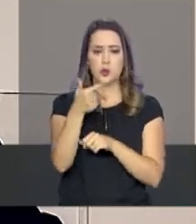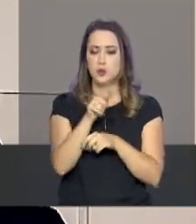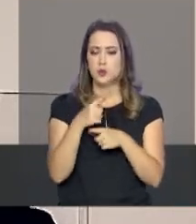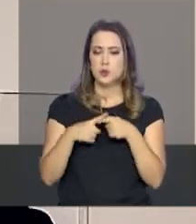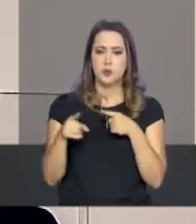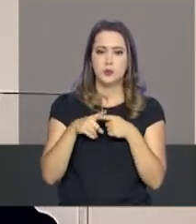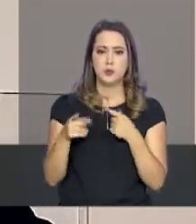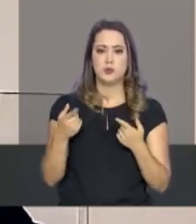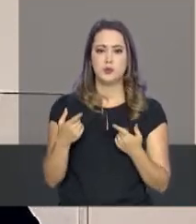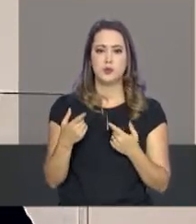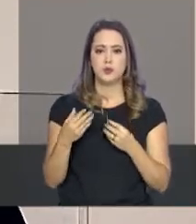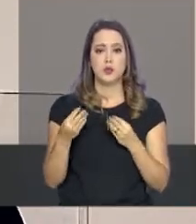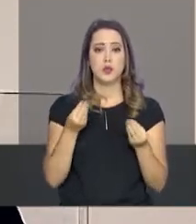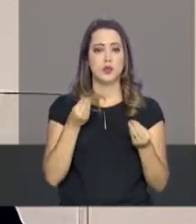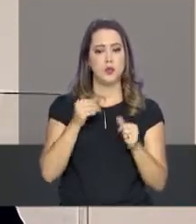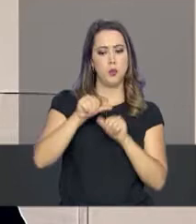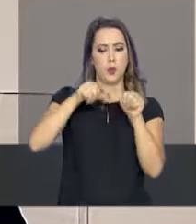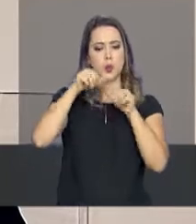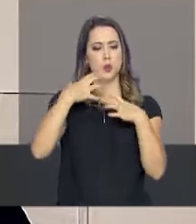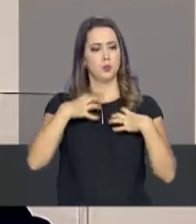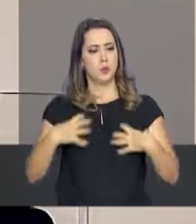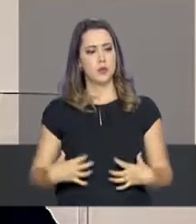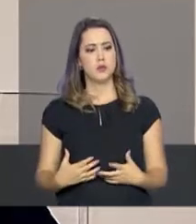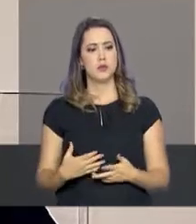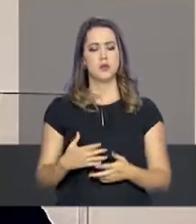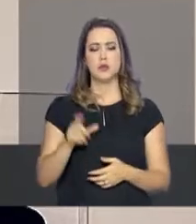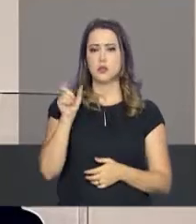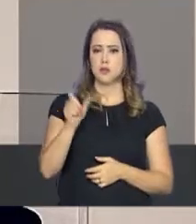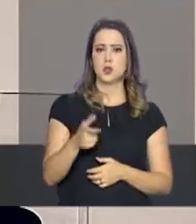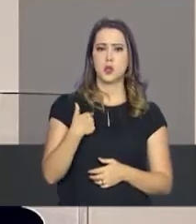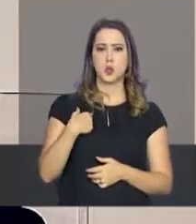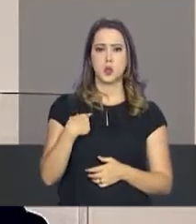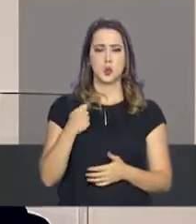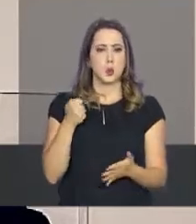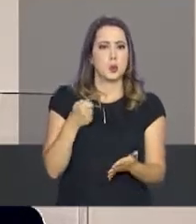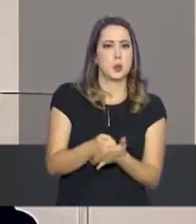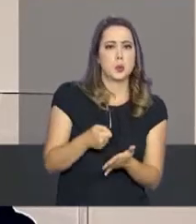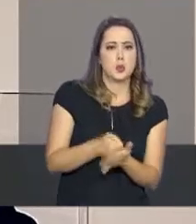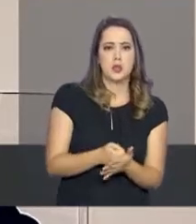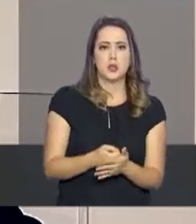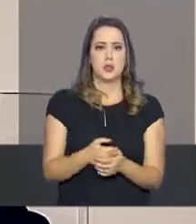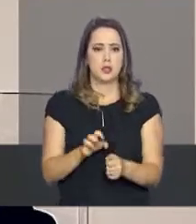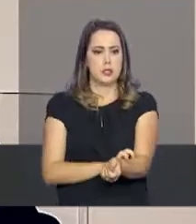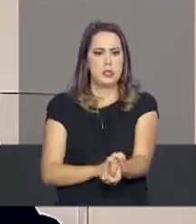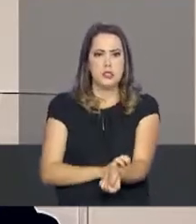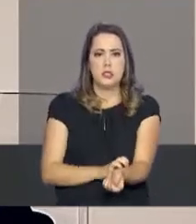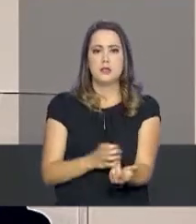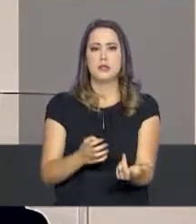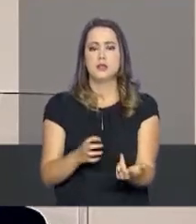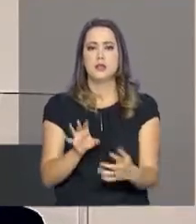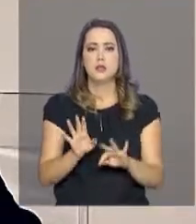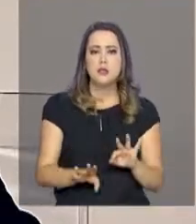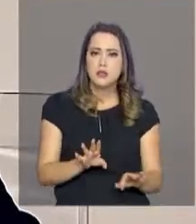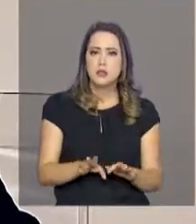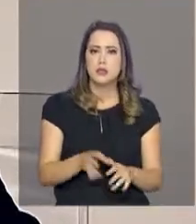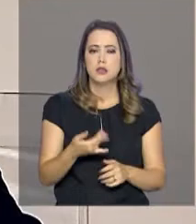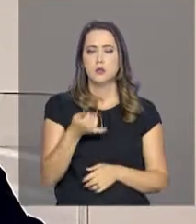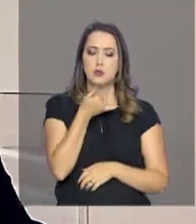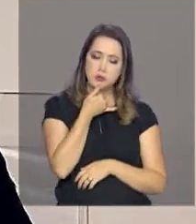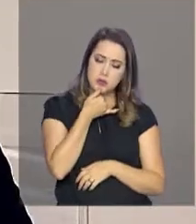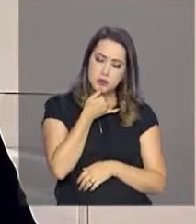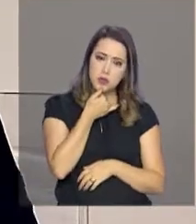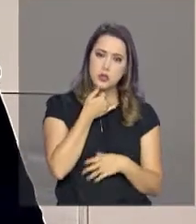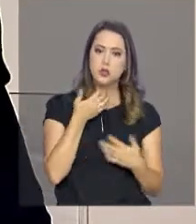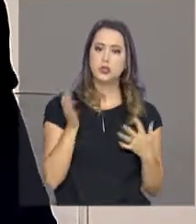também. Alterações de comportamento. Então a pessoa se torna agressiva, irritada, alguns se tornam depressivos.